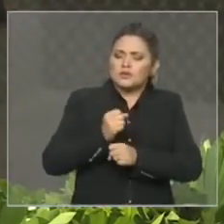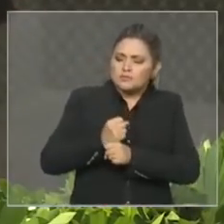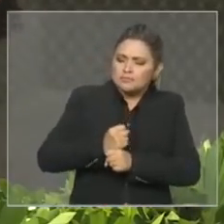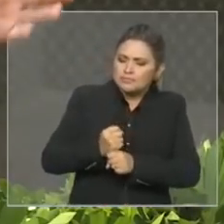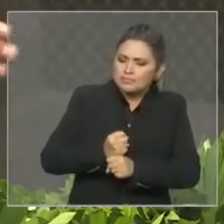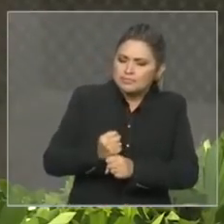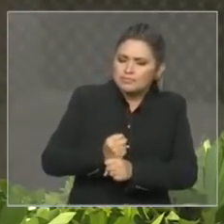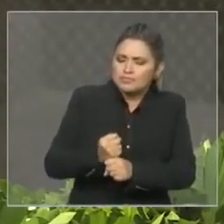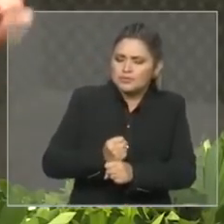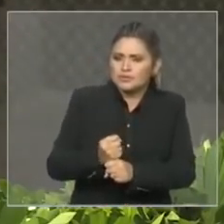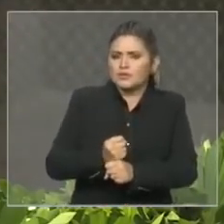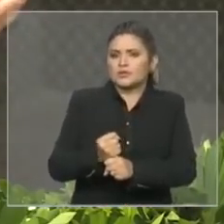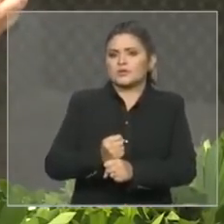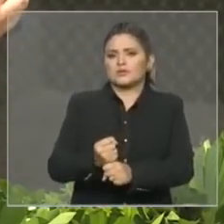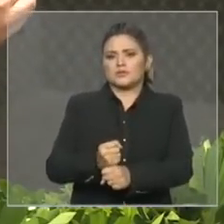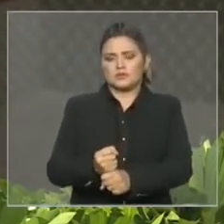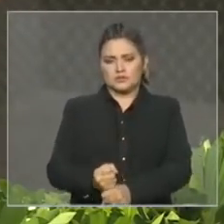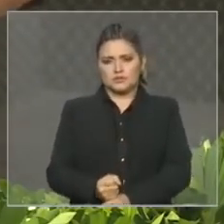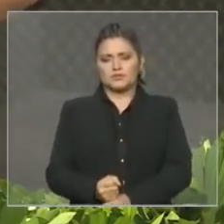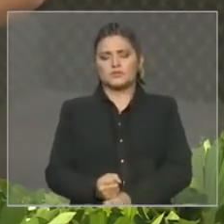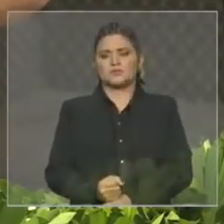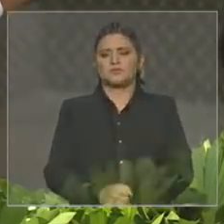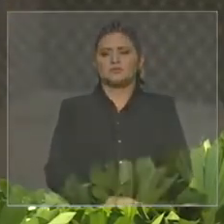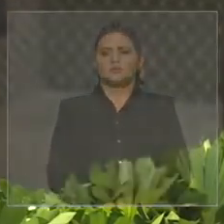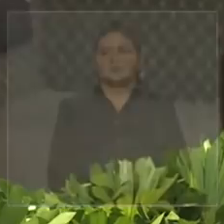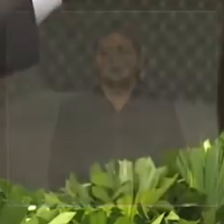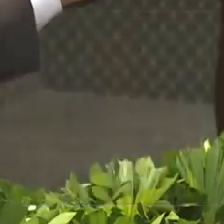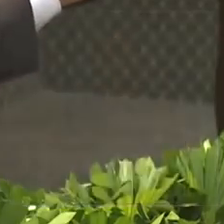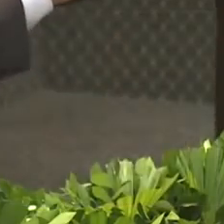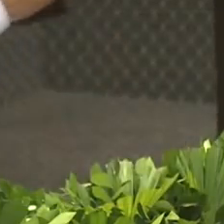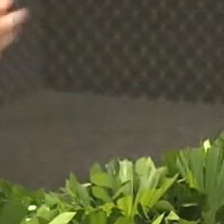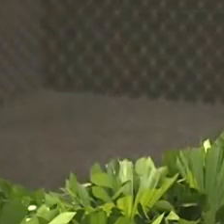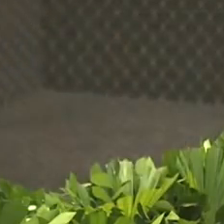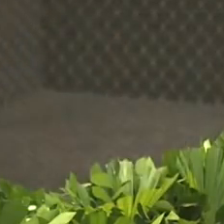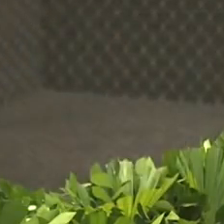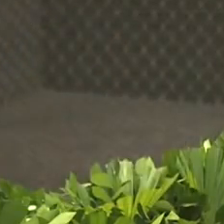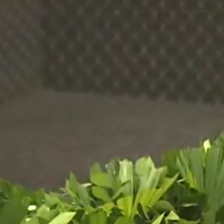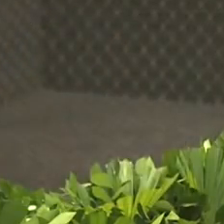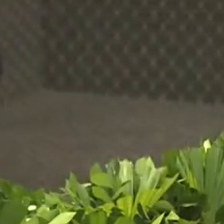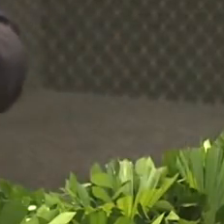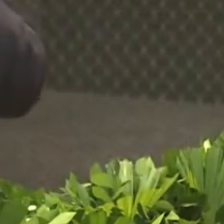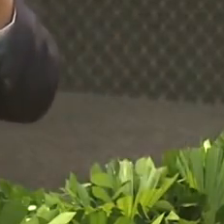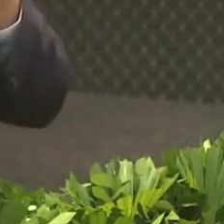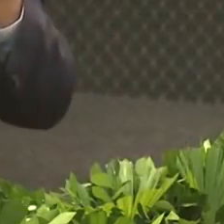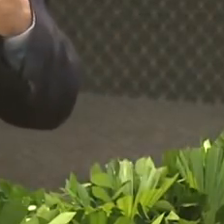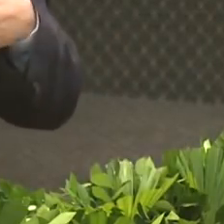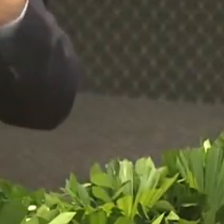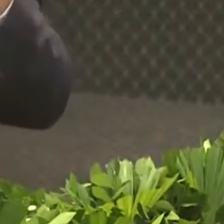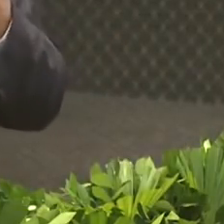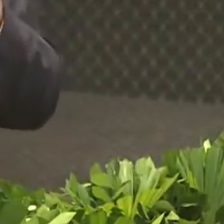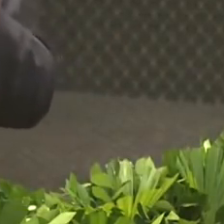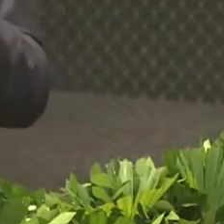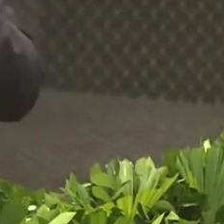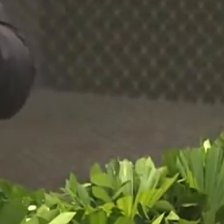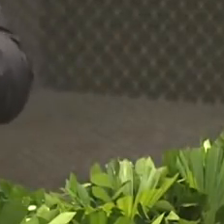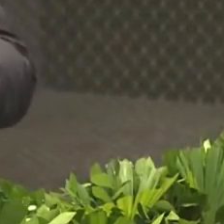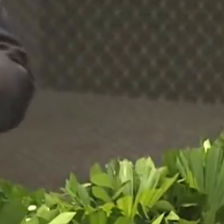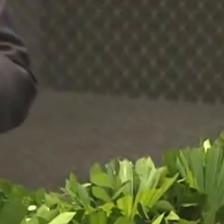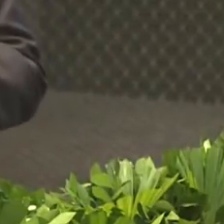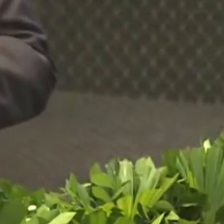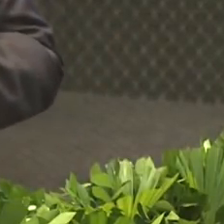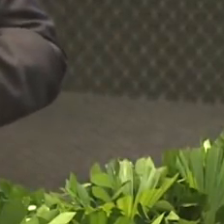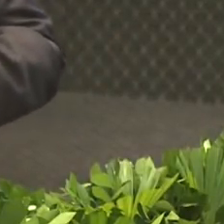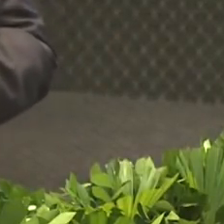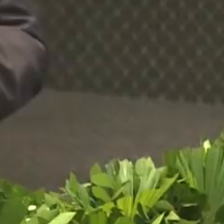que Camões chamou do saber da experiência feito. O saber, acumulado nesses quatro